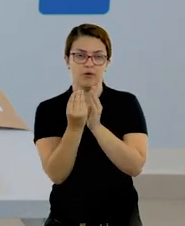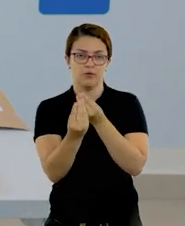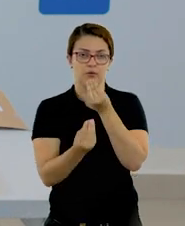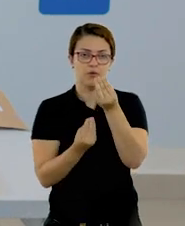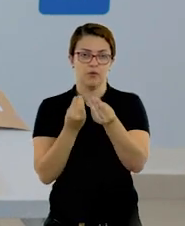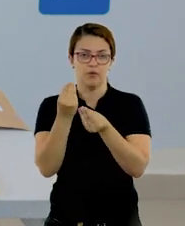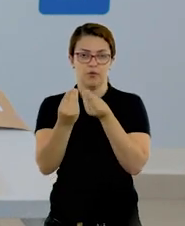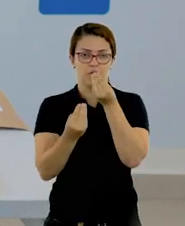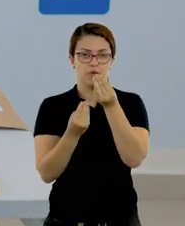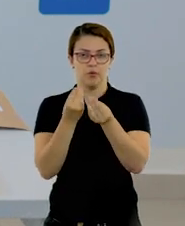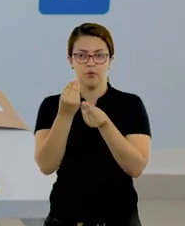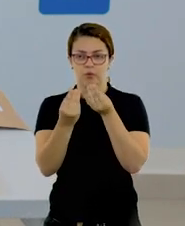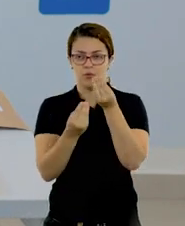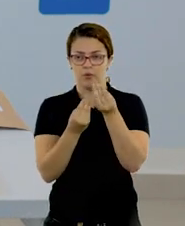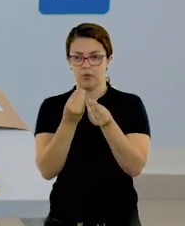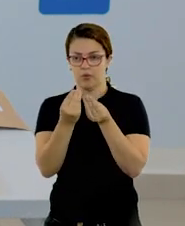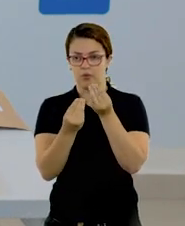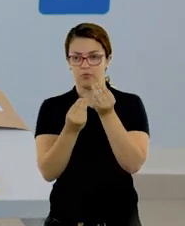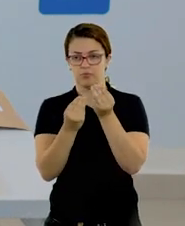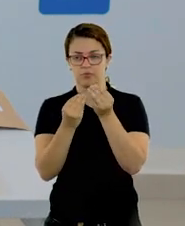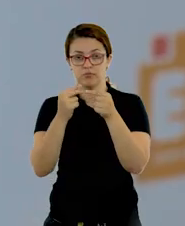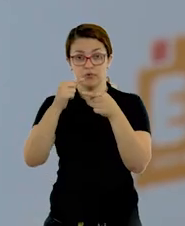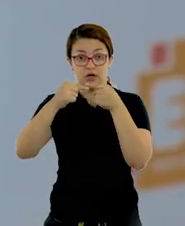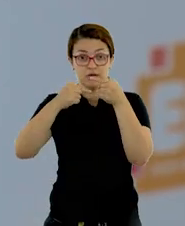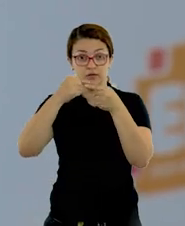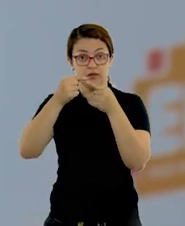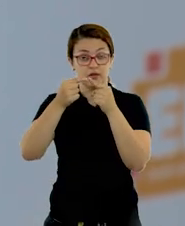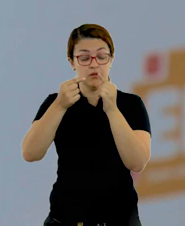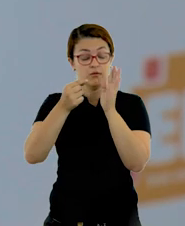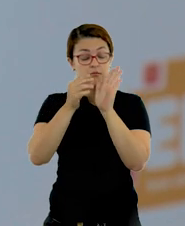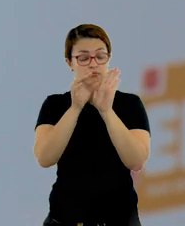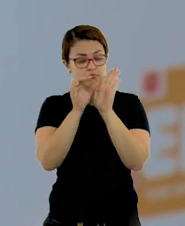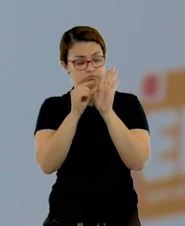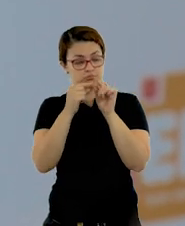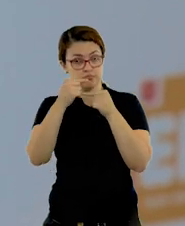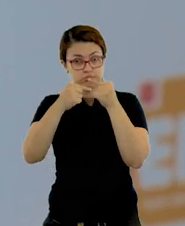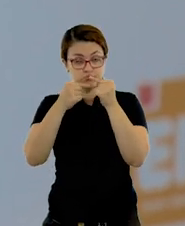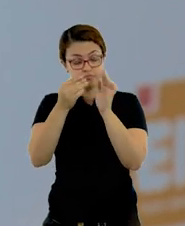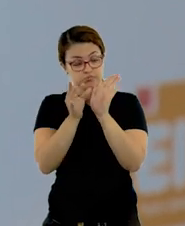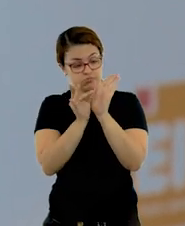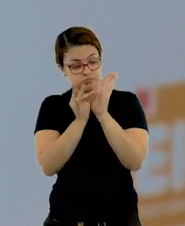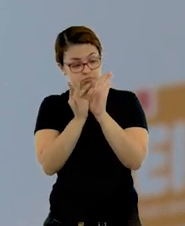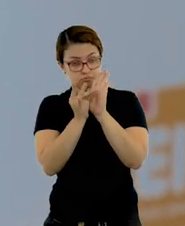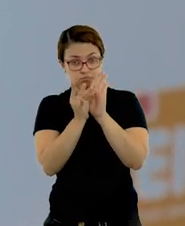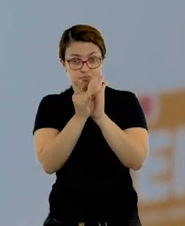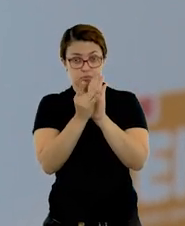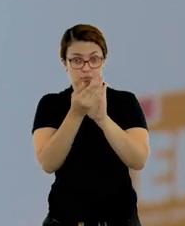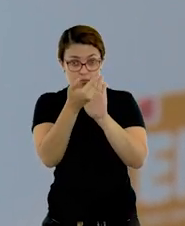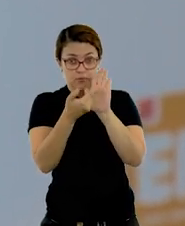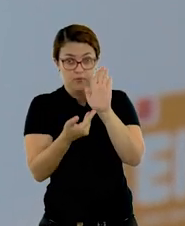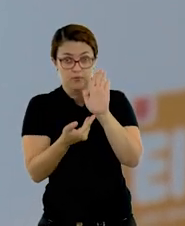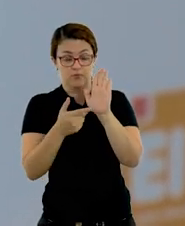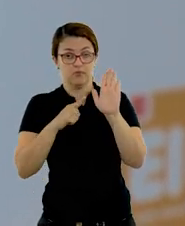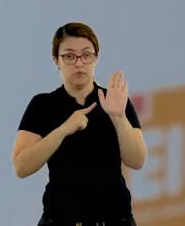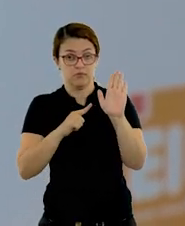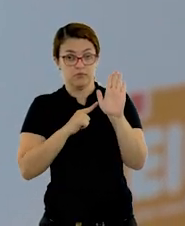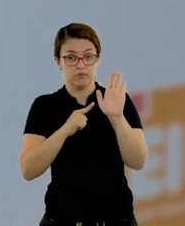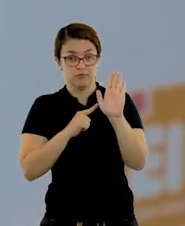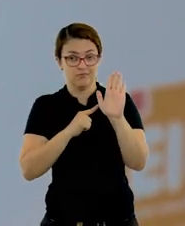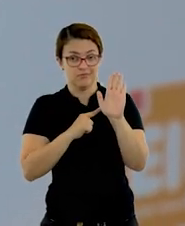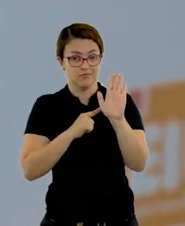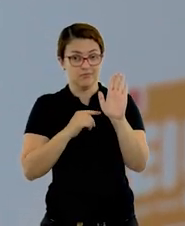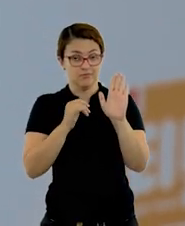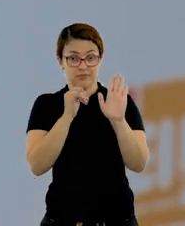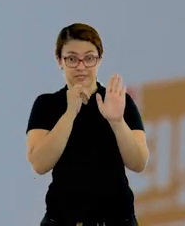confeccionado o mosaico de anéis. Conforme vocês estão visualizando aqui, nós temos aqui a